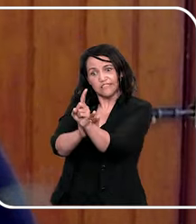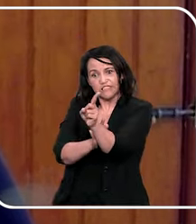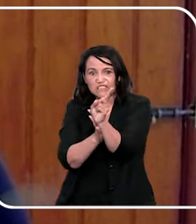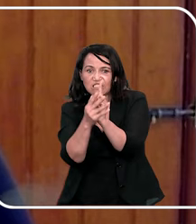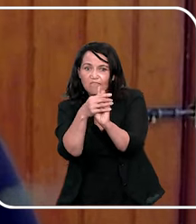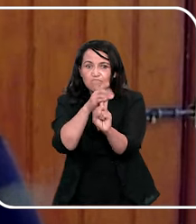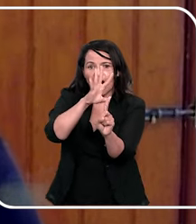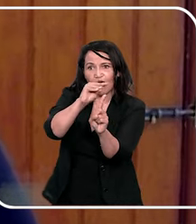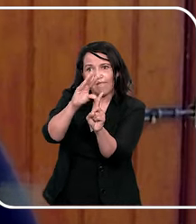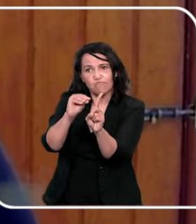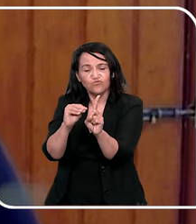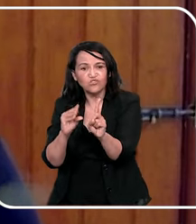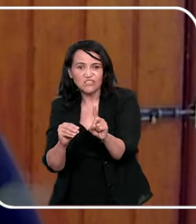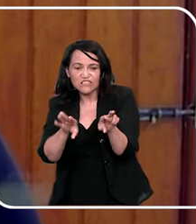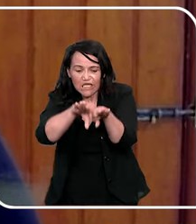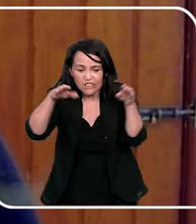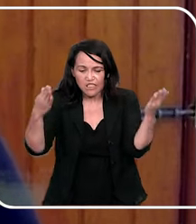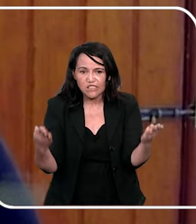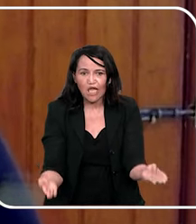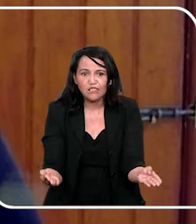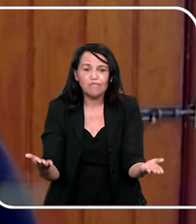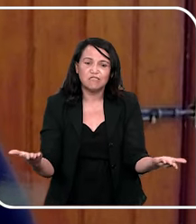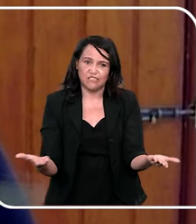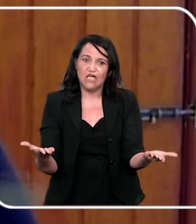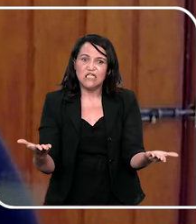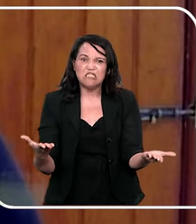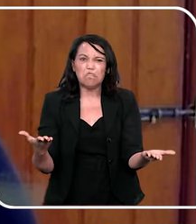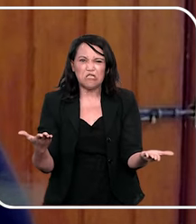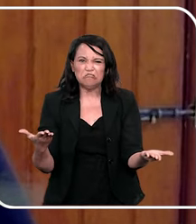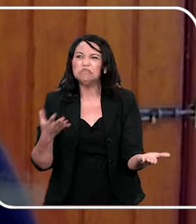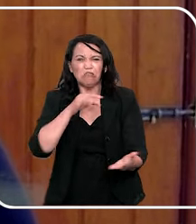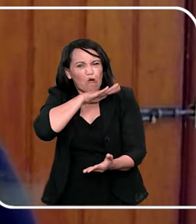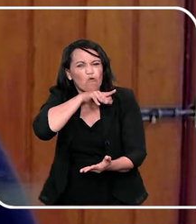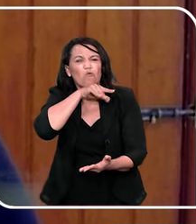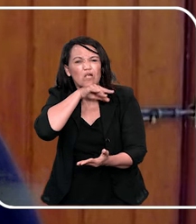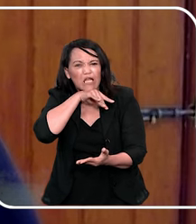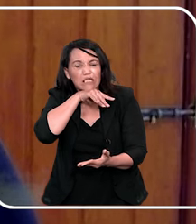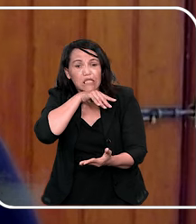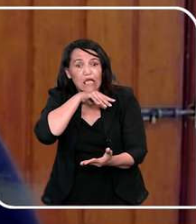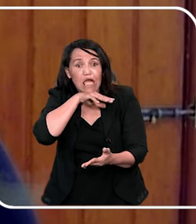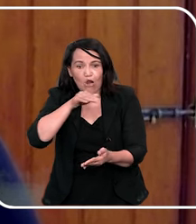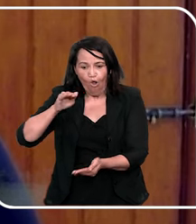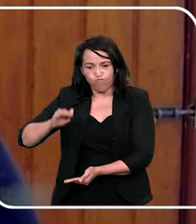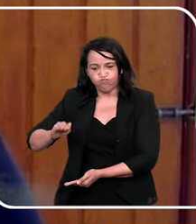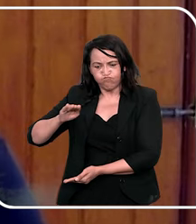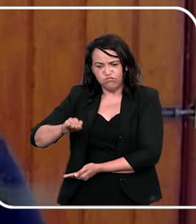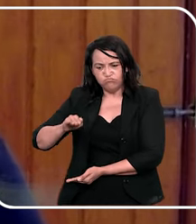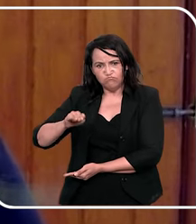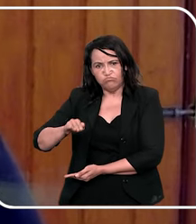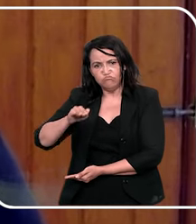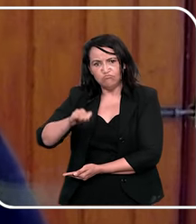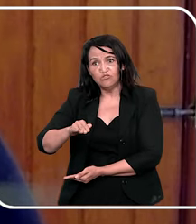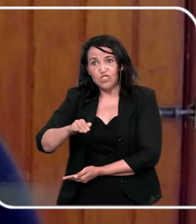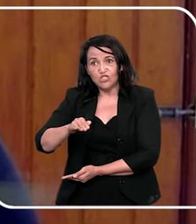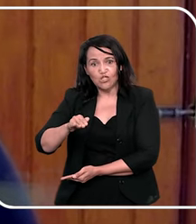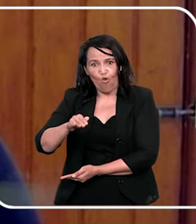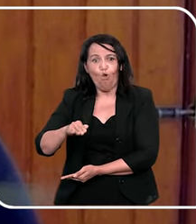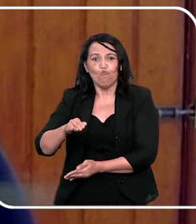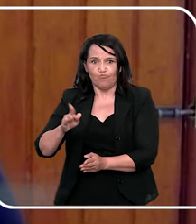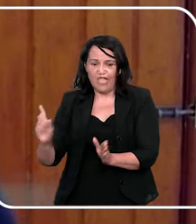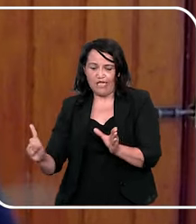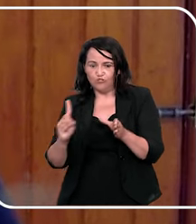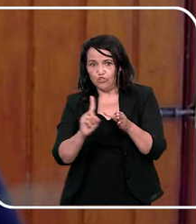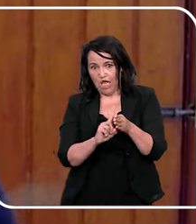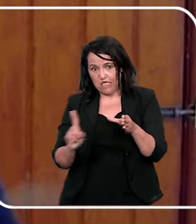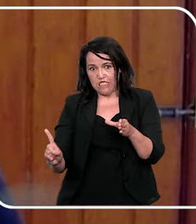enquanto todo mundo estava na mesa, então eles são muito ousados, eles abusam da criança dentro do carro, então quando